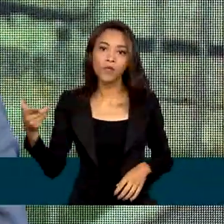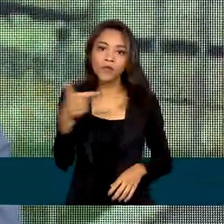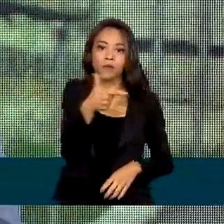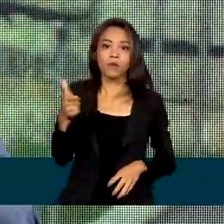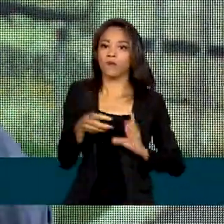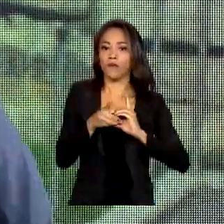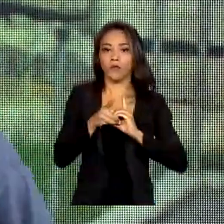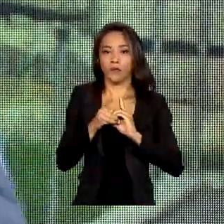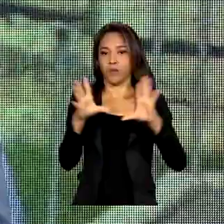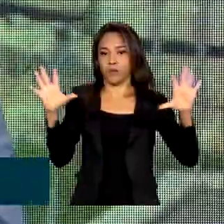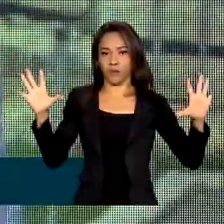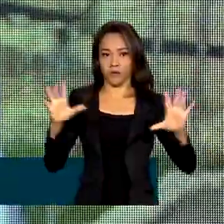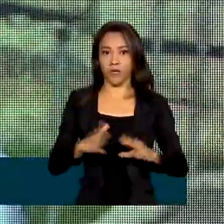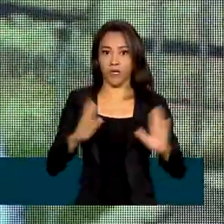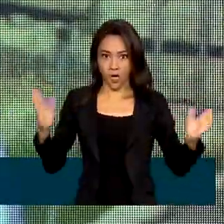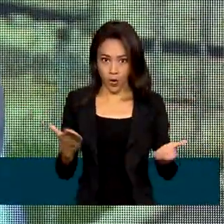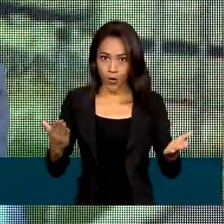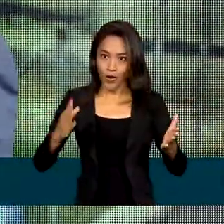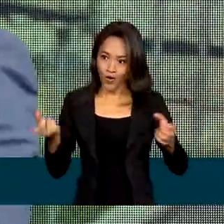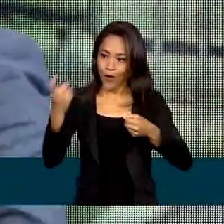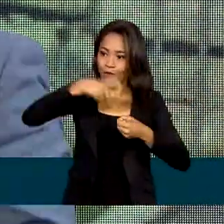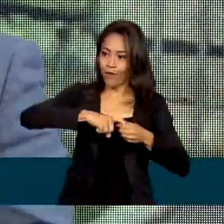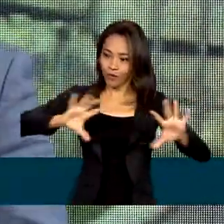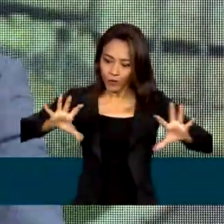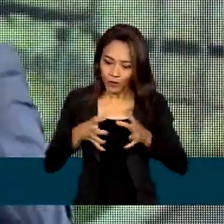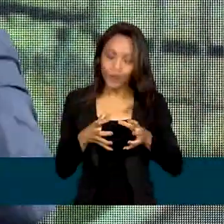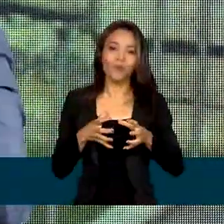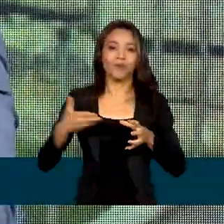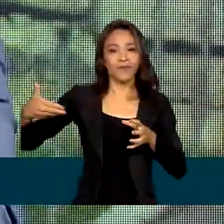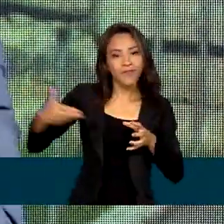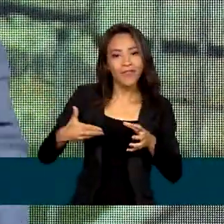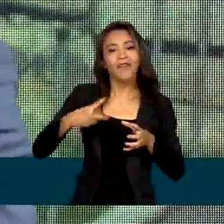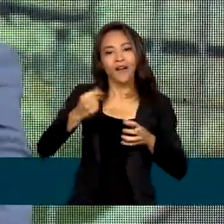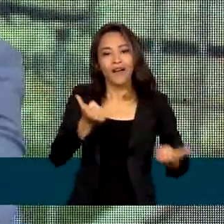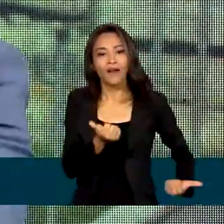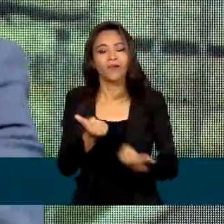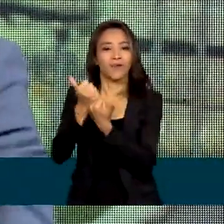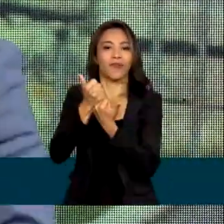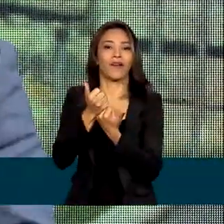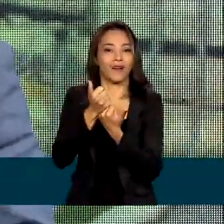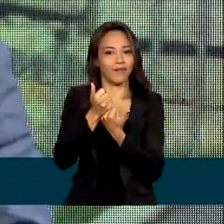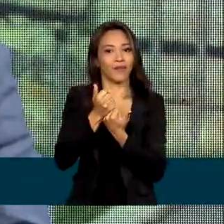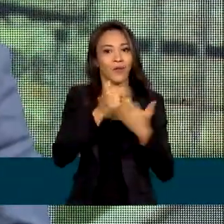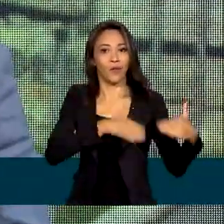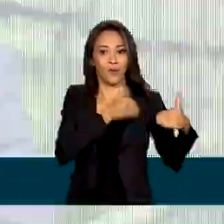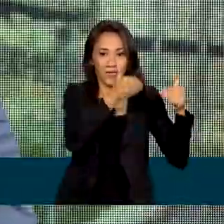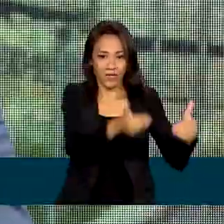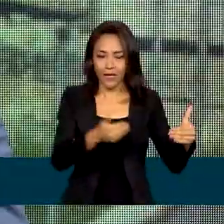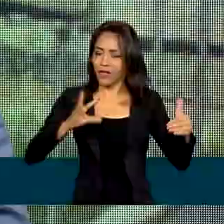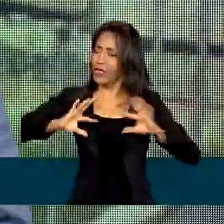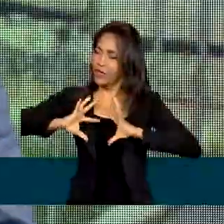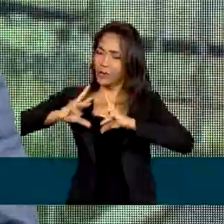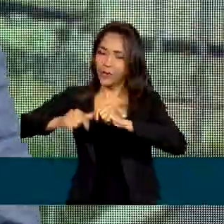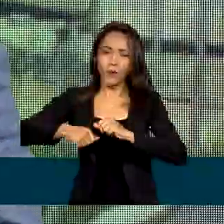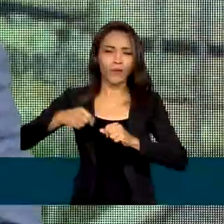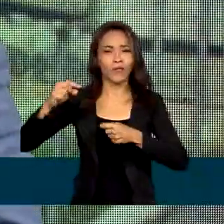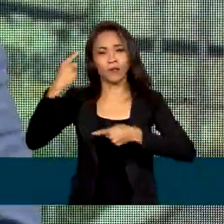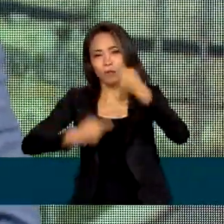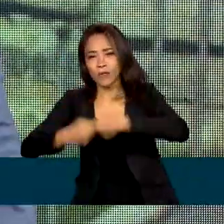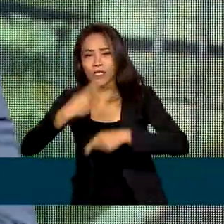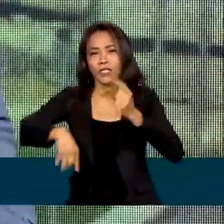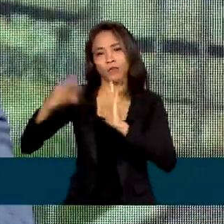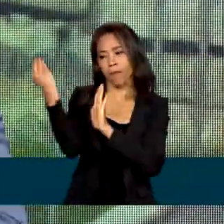Gestor reconstruído e com também o Comitê Interministerial, vai apoiar o Comitê Gestor em todas as políticas propostas, no desenvolvimento e na